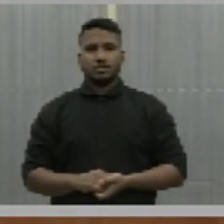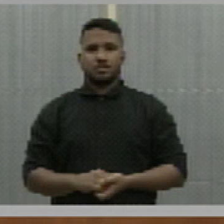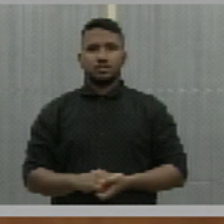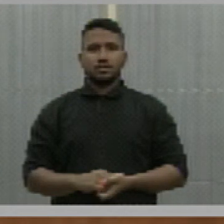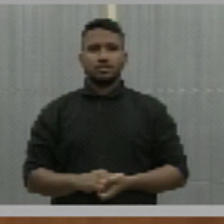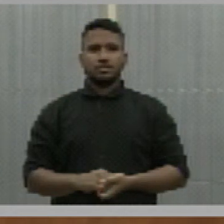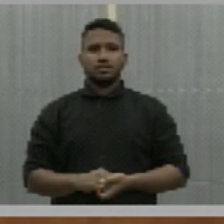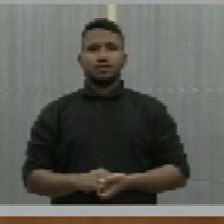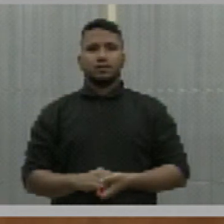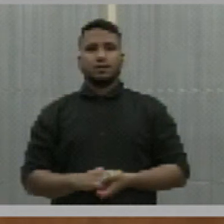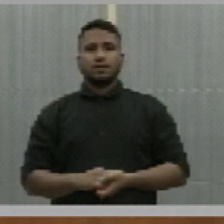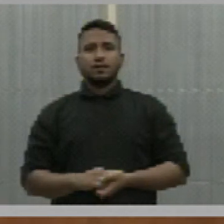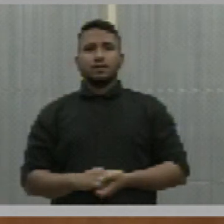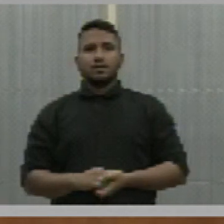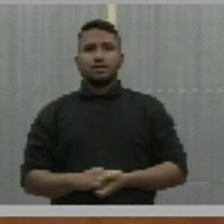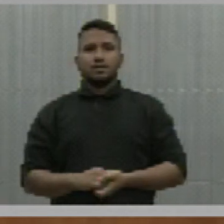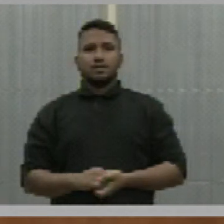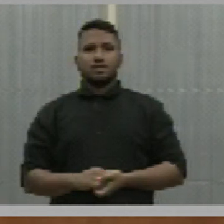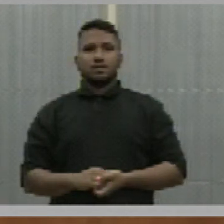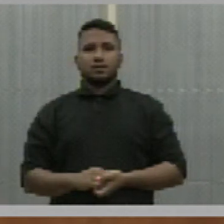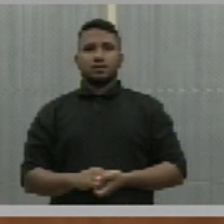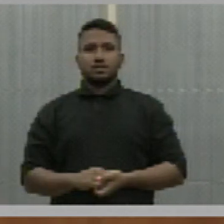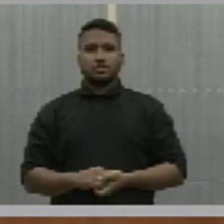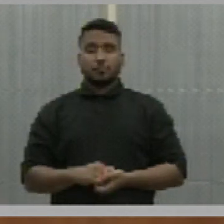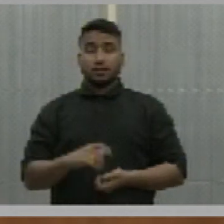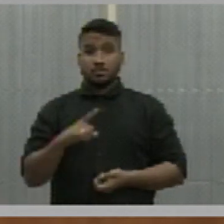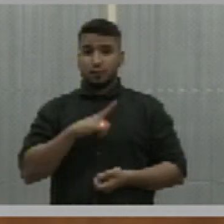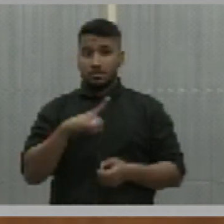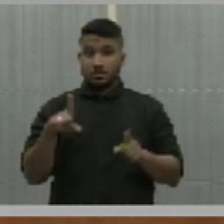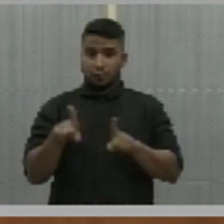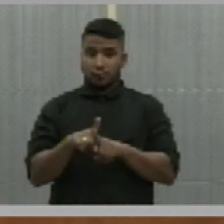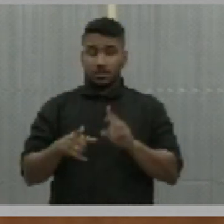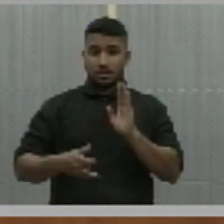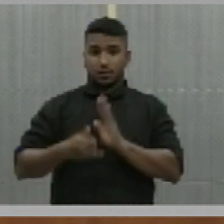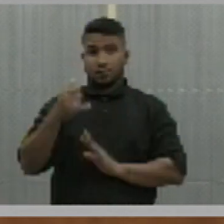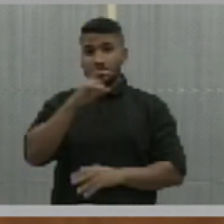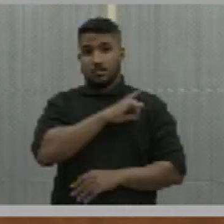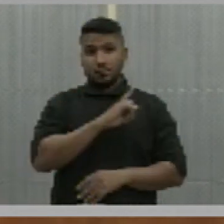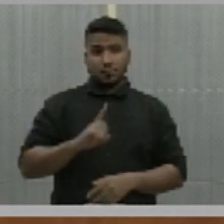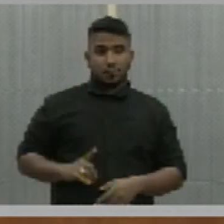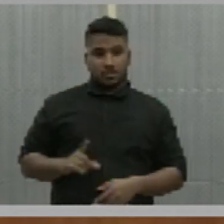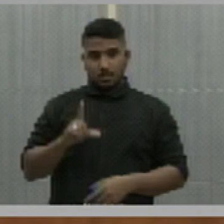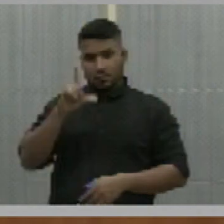Bom... Um grande expediente, nós temos a fala do deputado Francisco Lima.